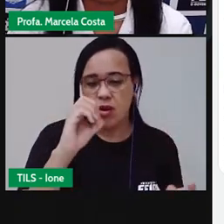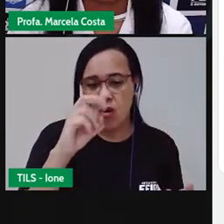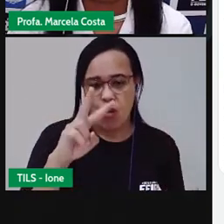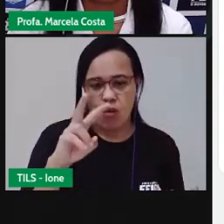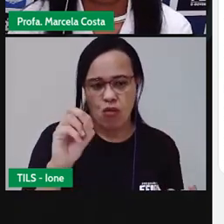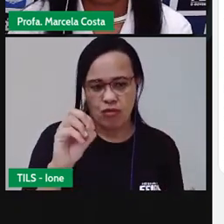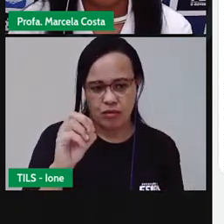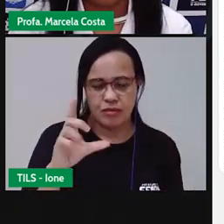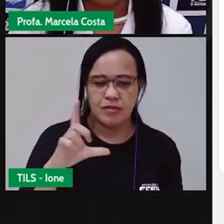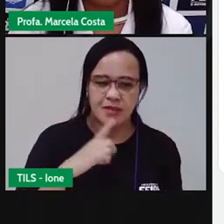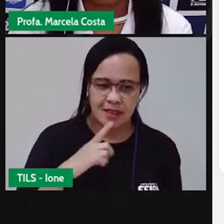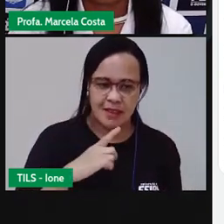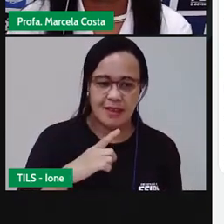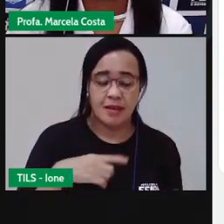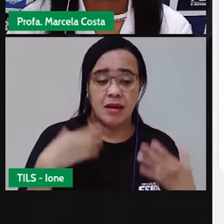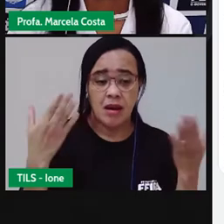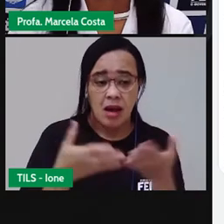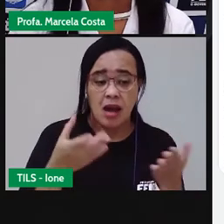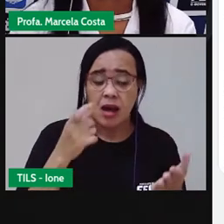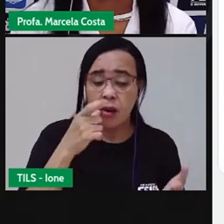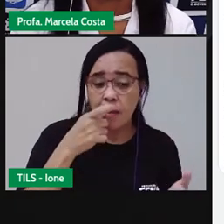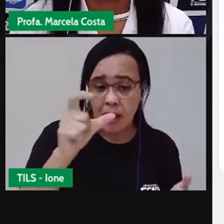Palavra fogo.